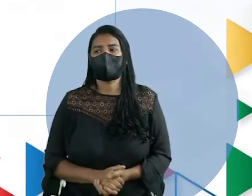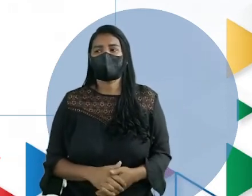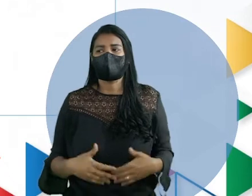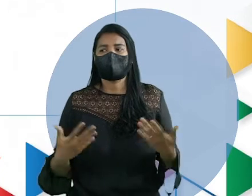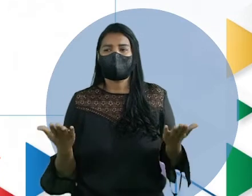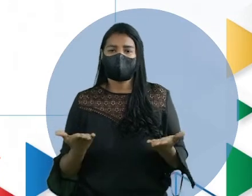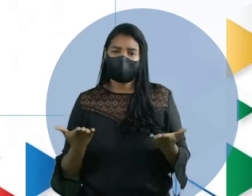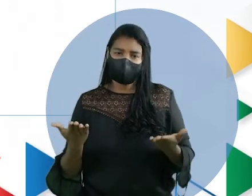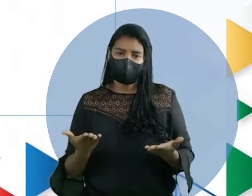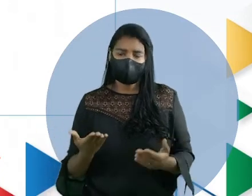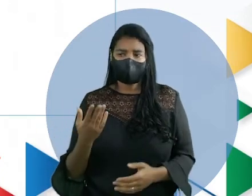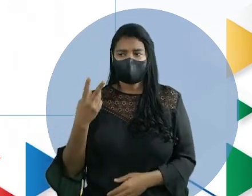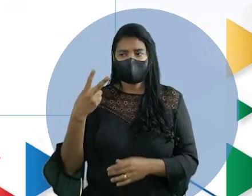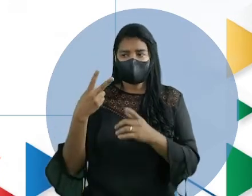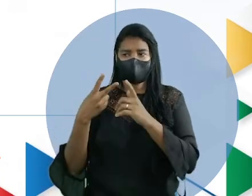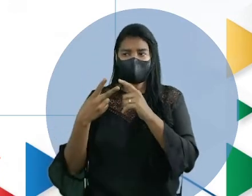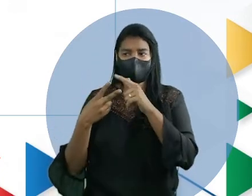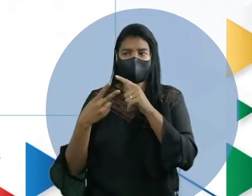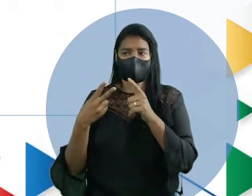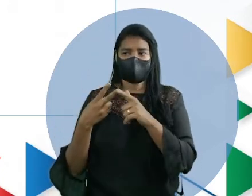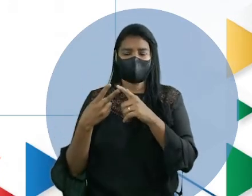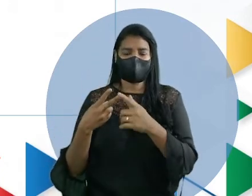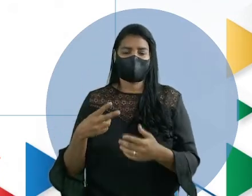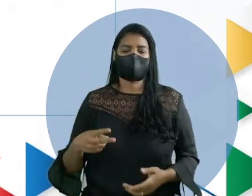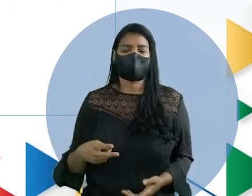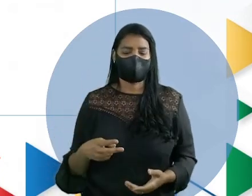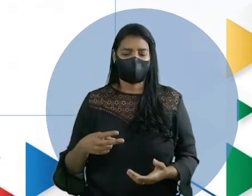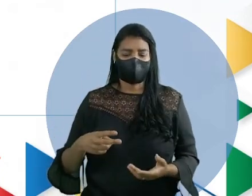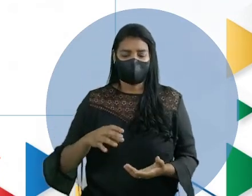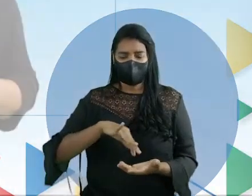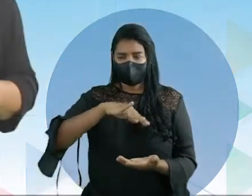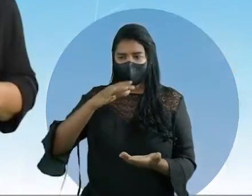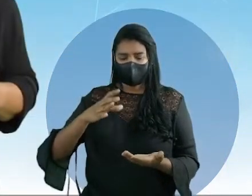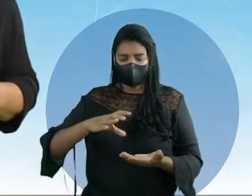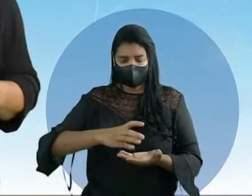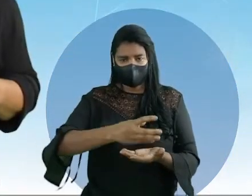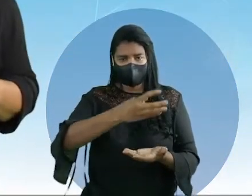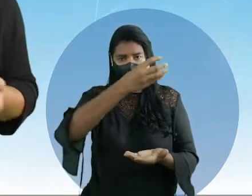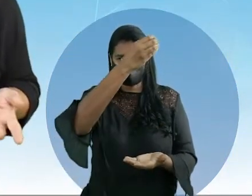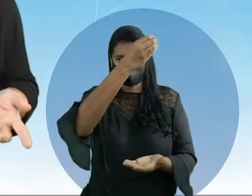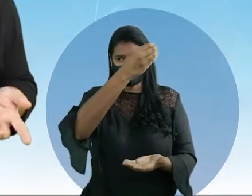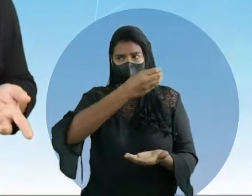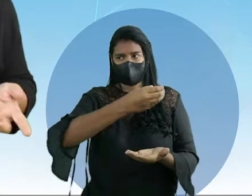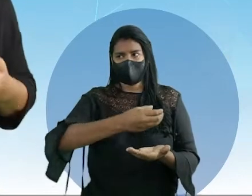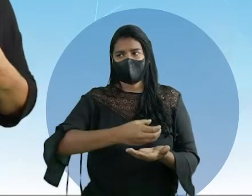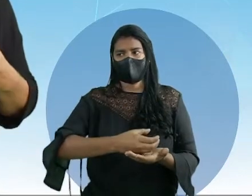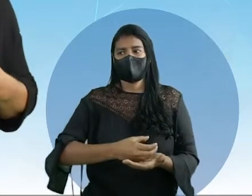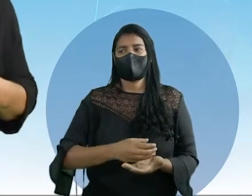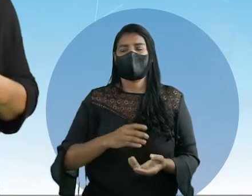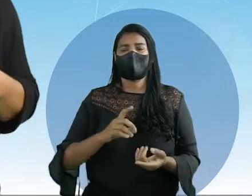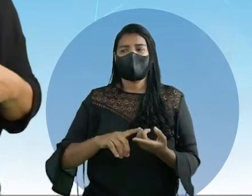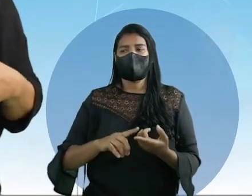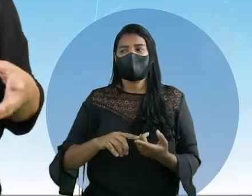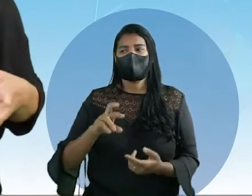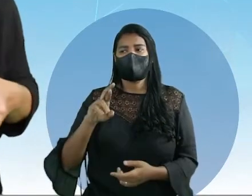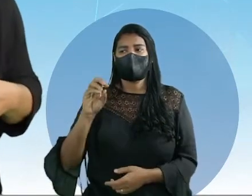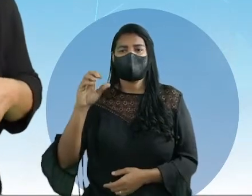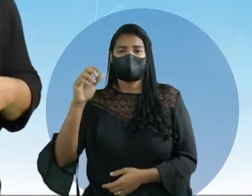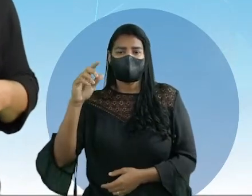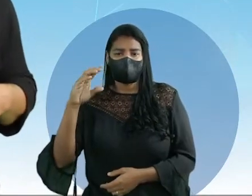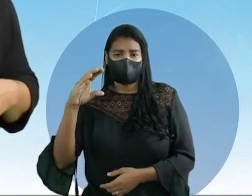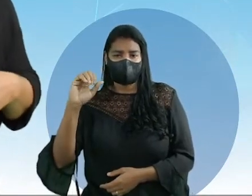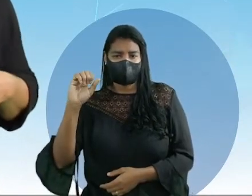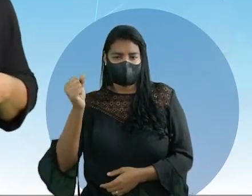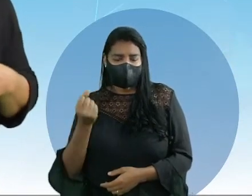agora, nossas duas ilhas principais, Fernando de Noronha e Atal das Rocas. Vocês devem estar lembrados. Fernando de Noronha